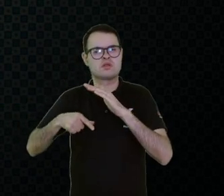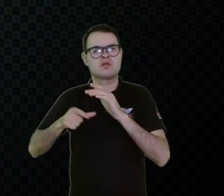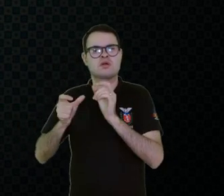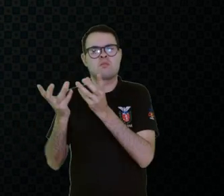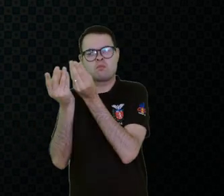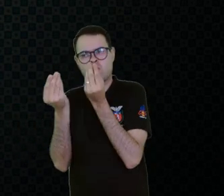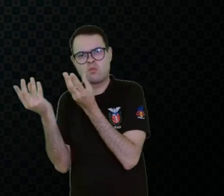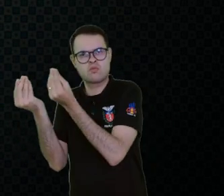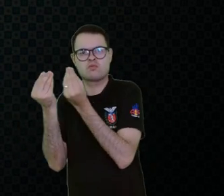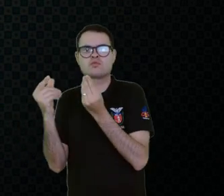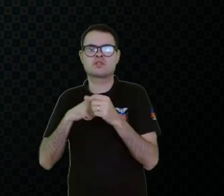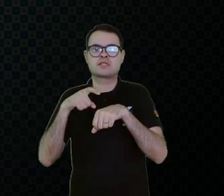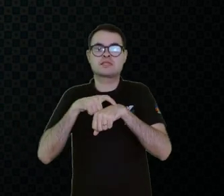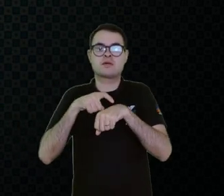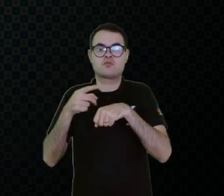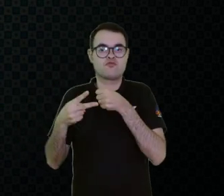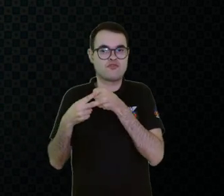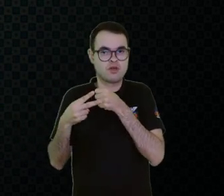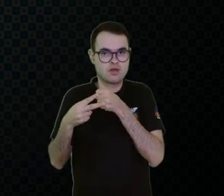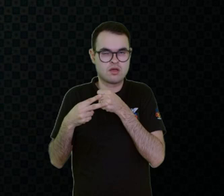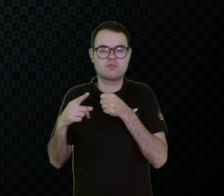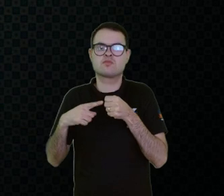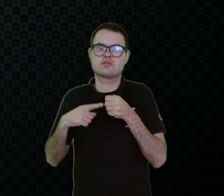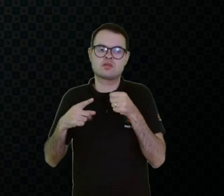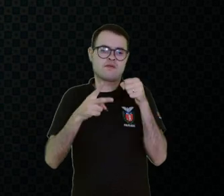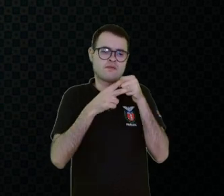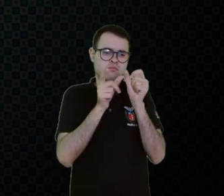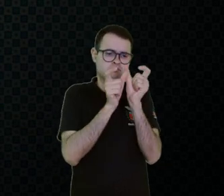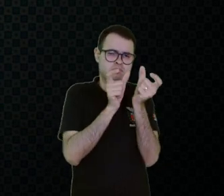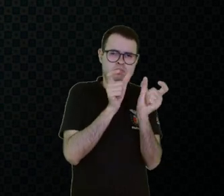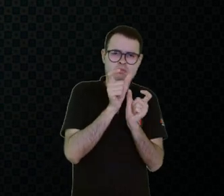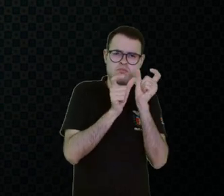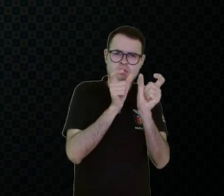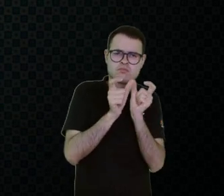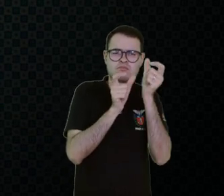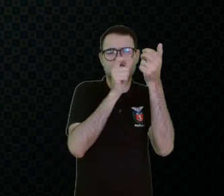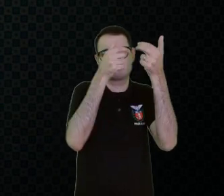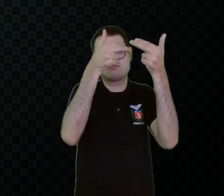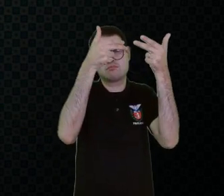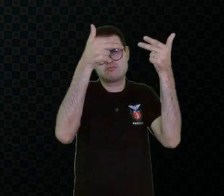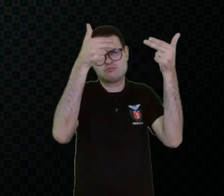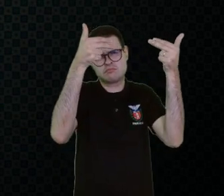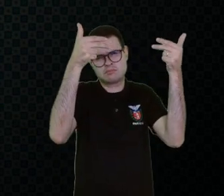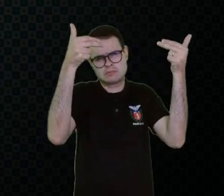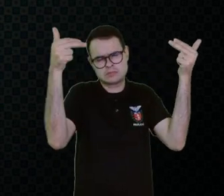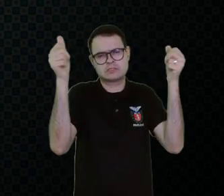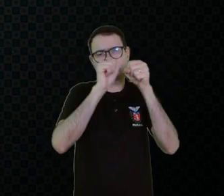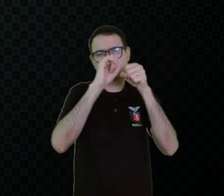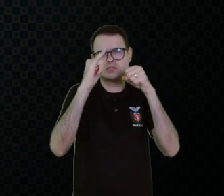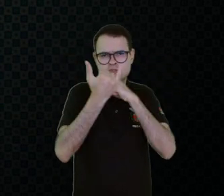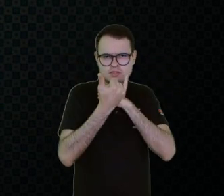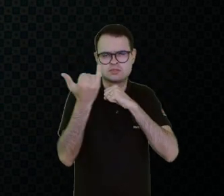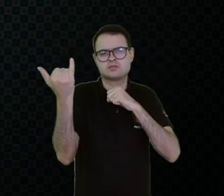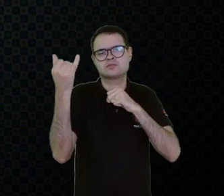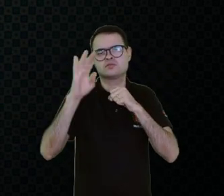ele tem o verbal, uma grande variedade de verbos, adjetivos, substantivos. Então, ele vem